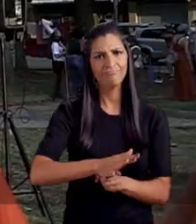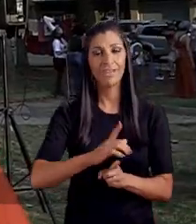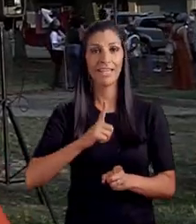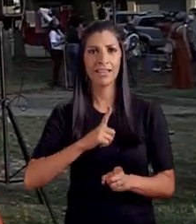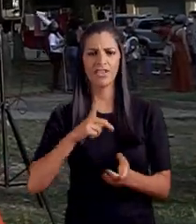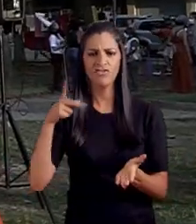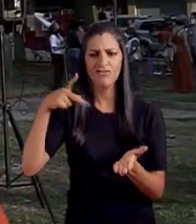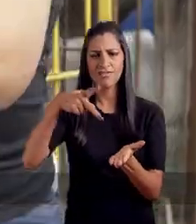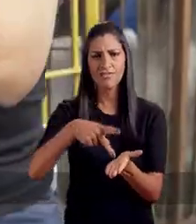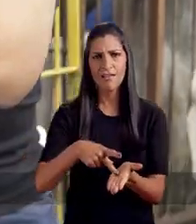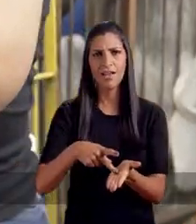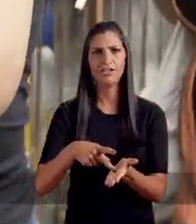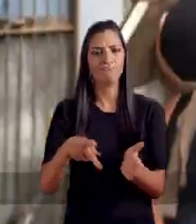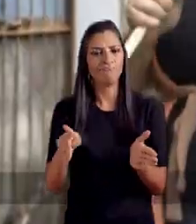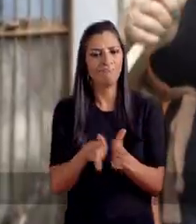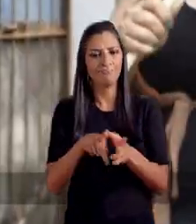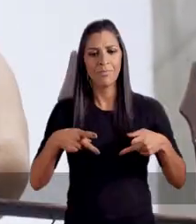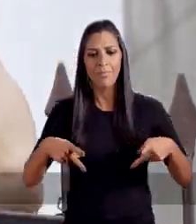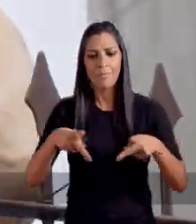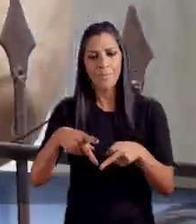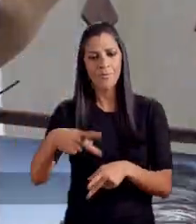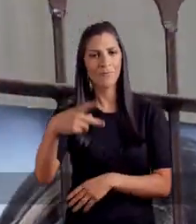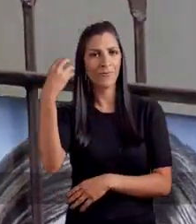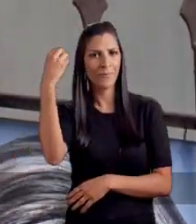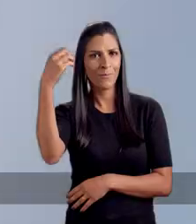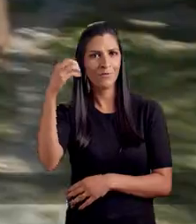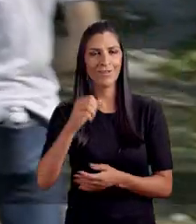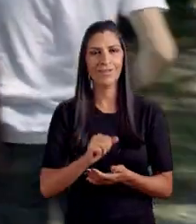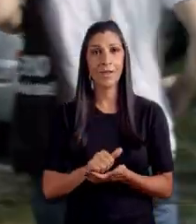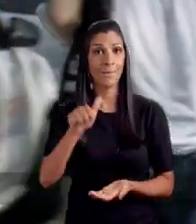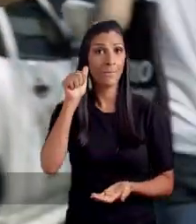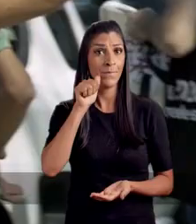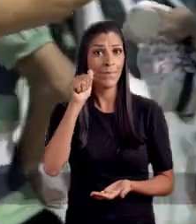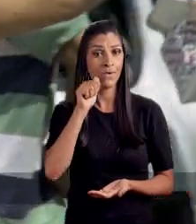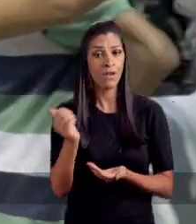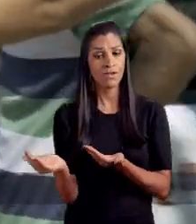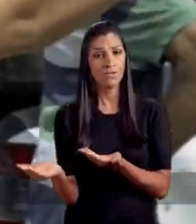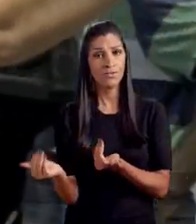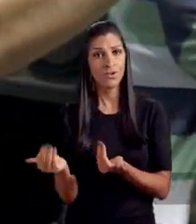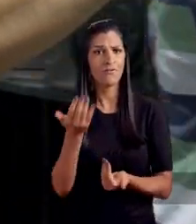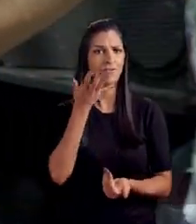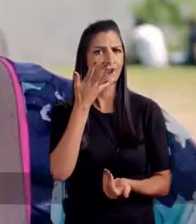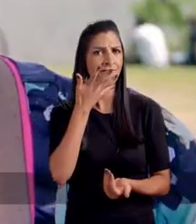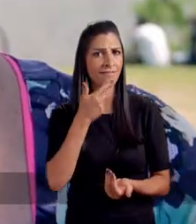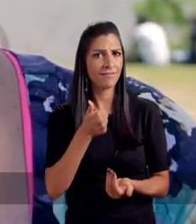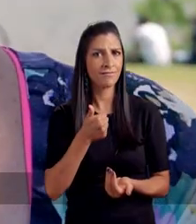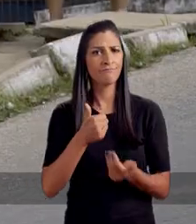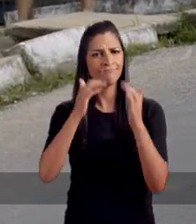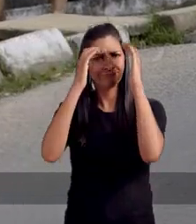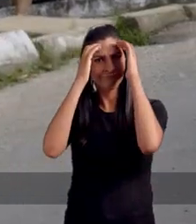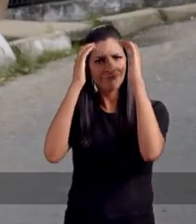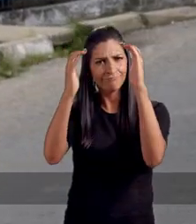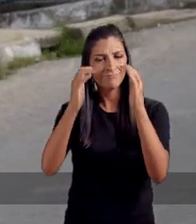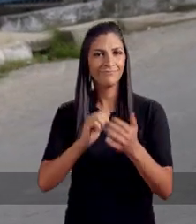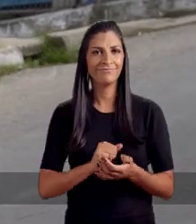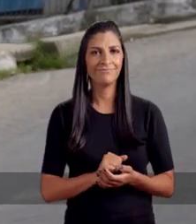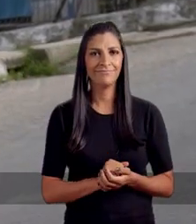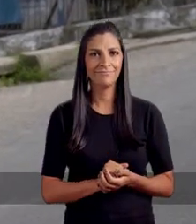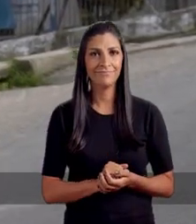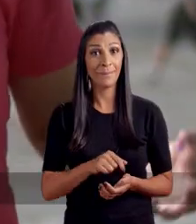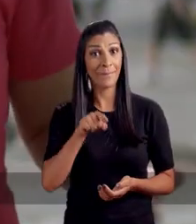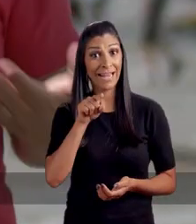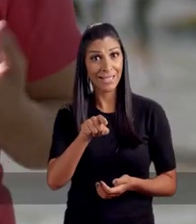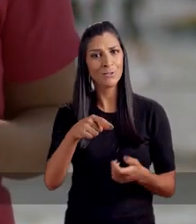Que tenha de fato a cara do povo Porto Alegreis. onde as mulheres, os jovens, as crianças sejam respeitadas.